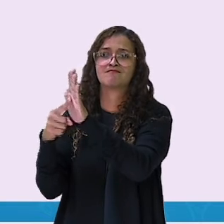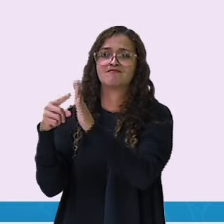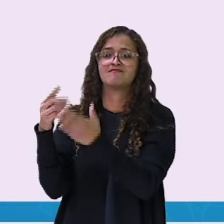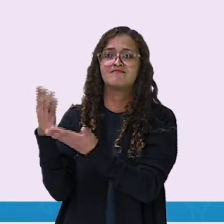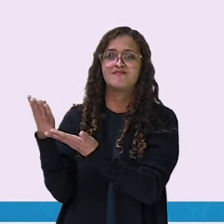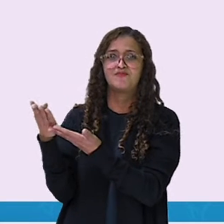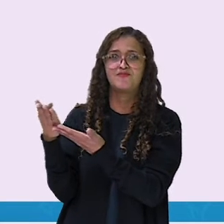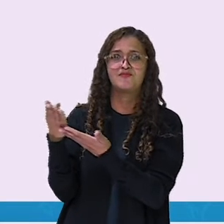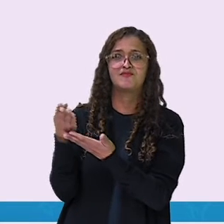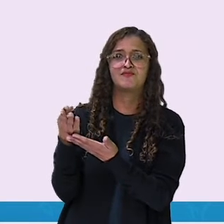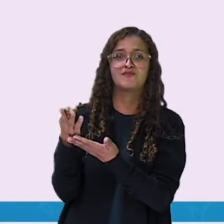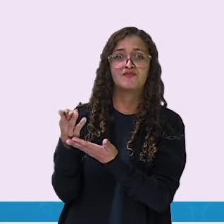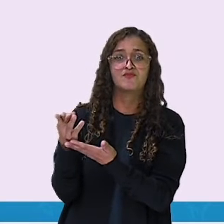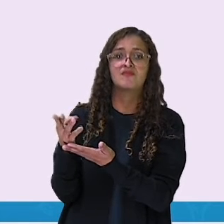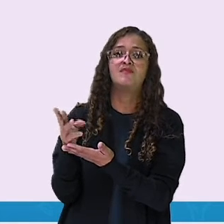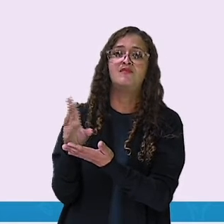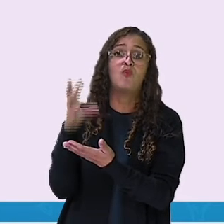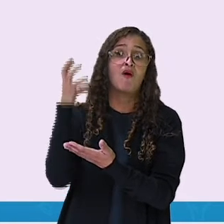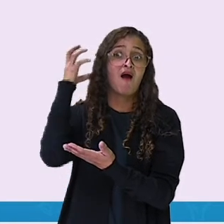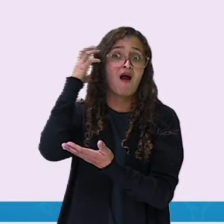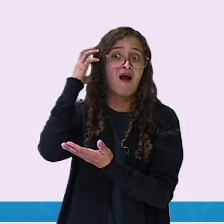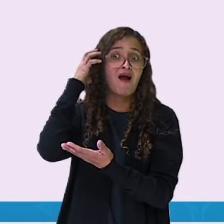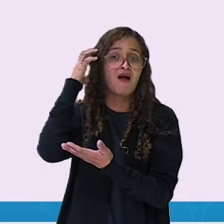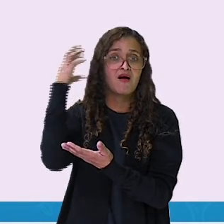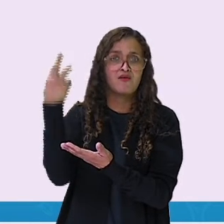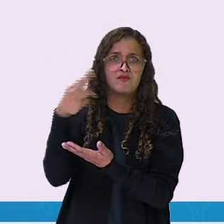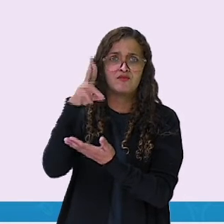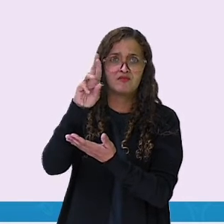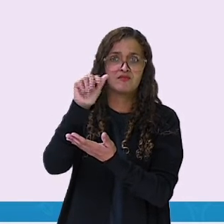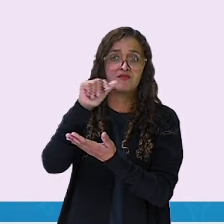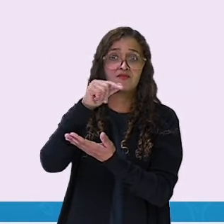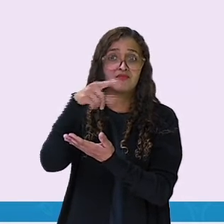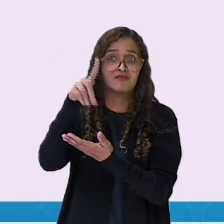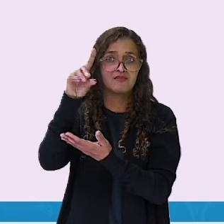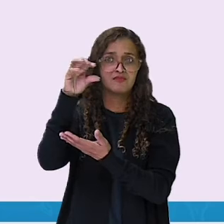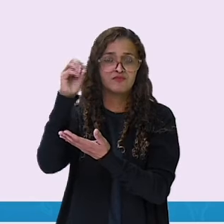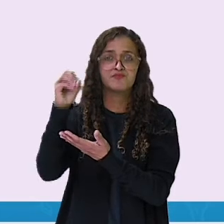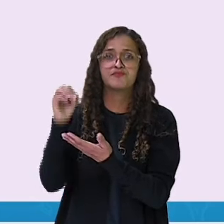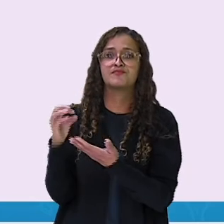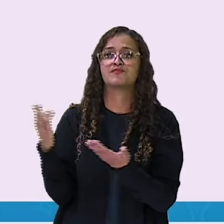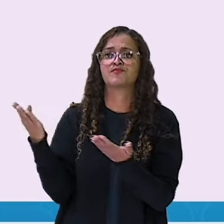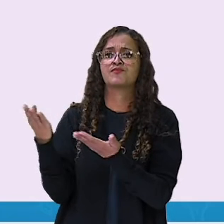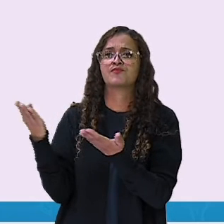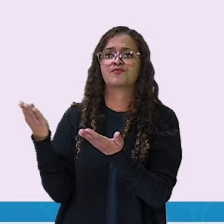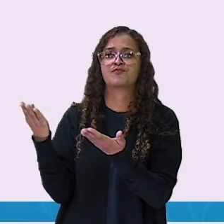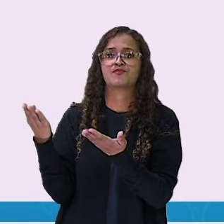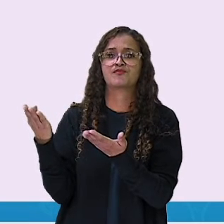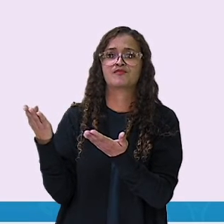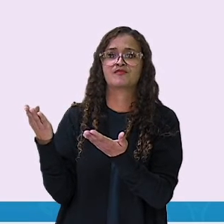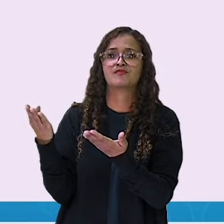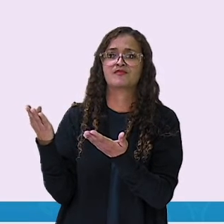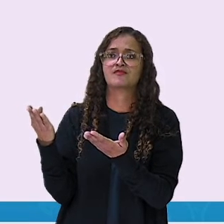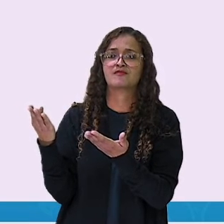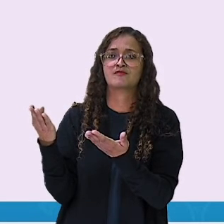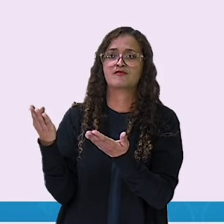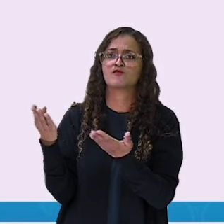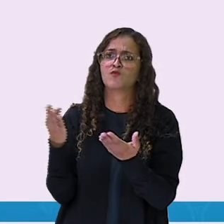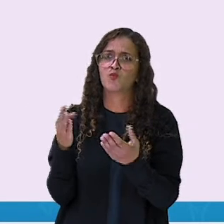Então nós também encontramos a palavra rádio. Aqui eu tenho uma